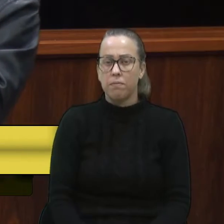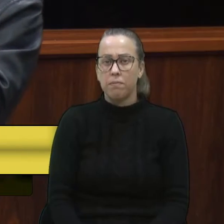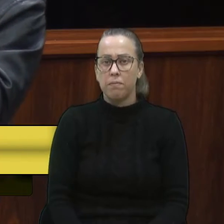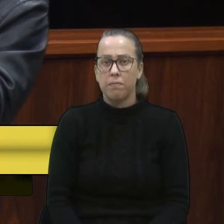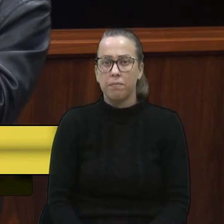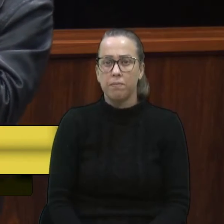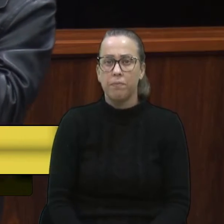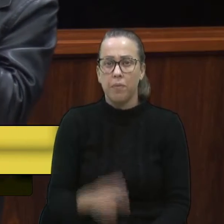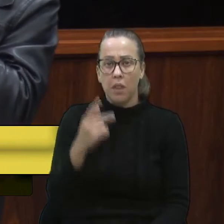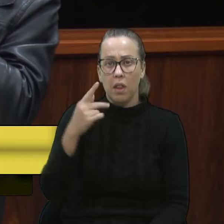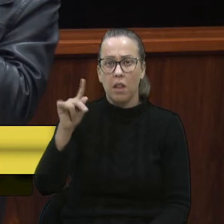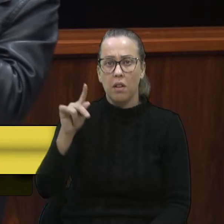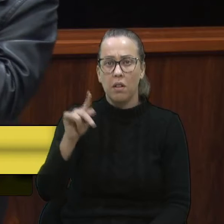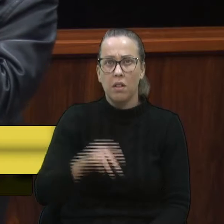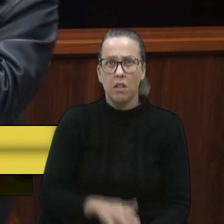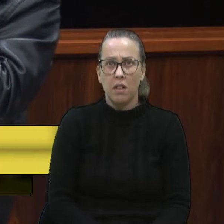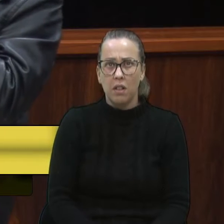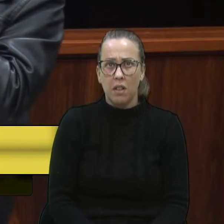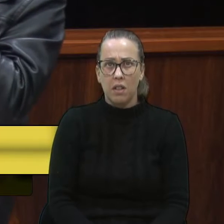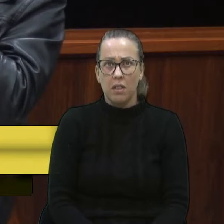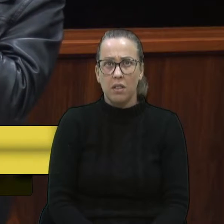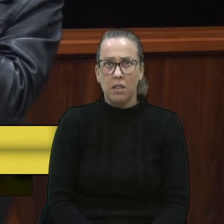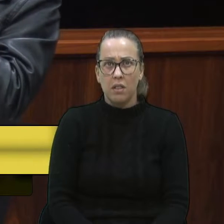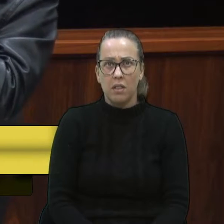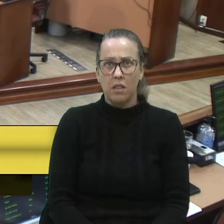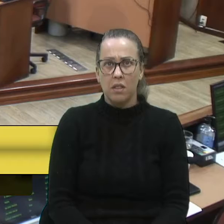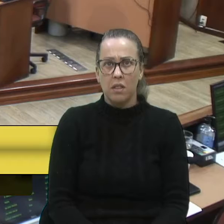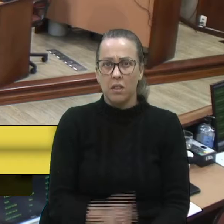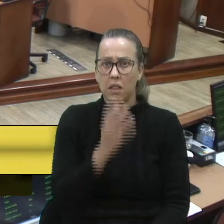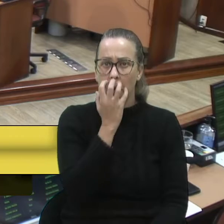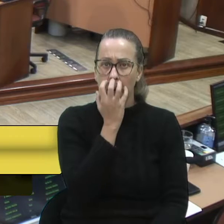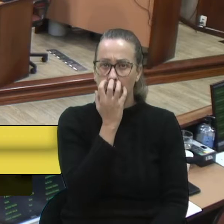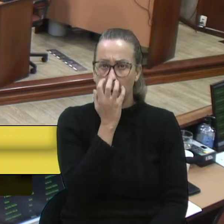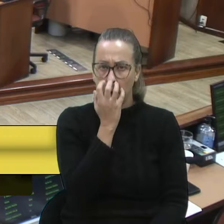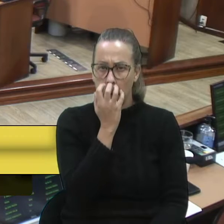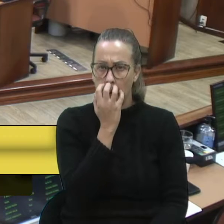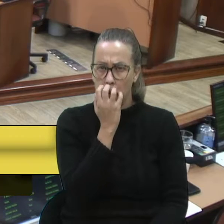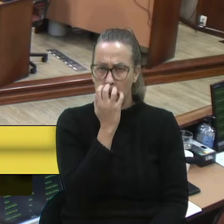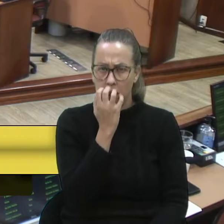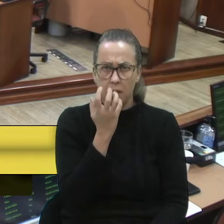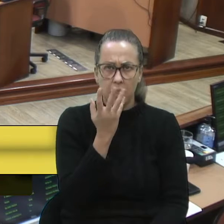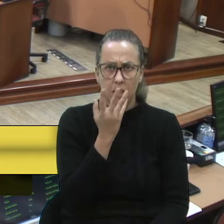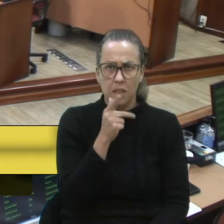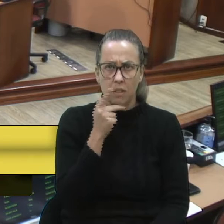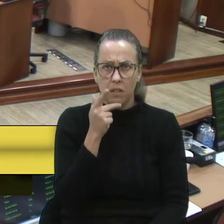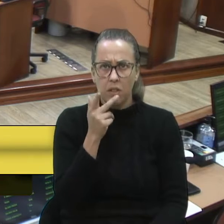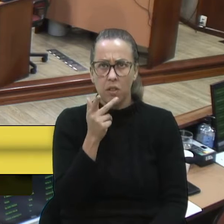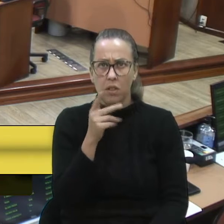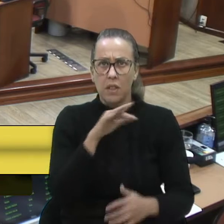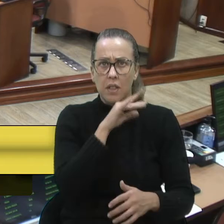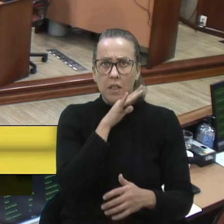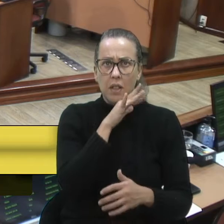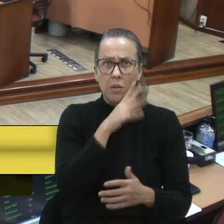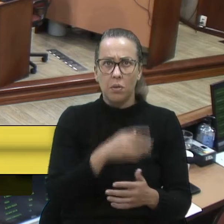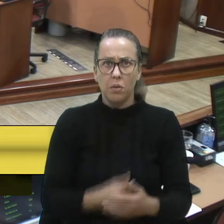Seu aparte, seu Camiles, não escuto, está ruim dele.